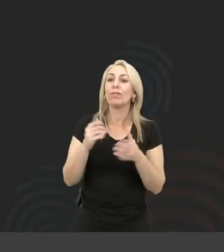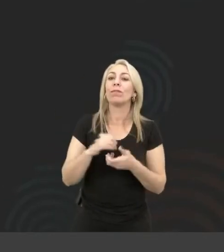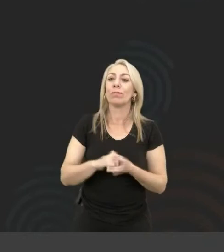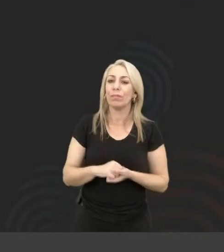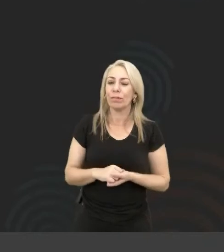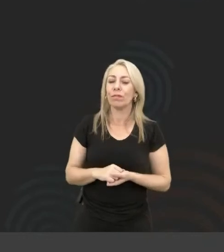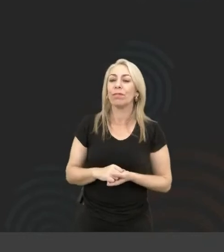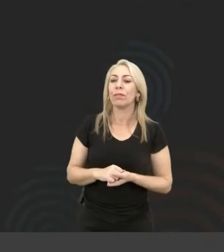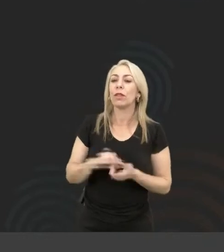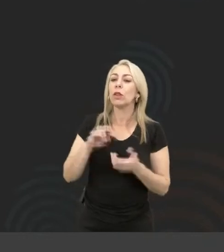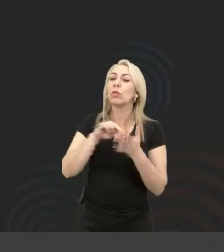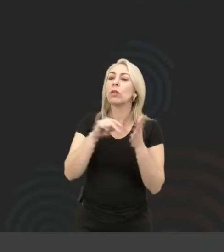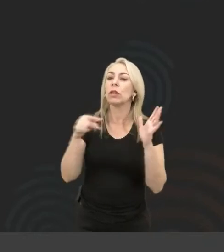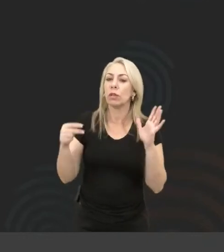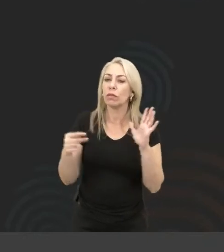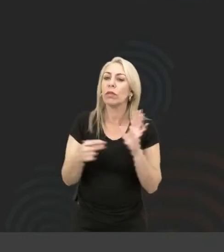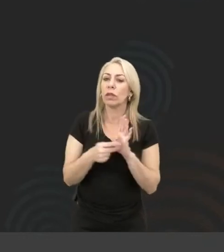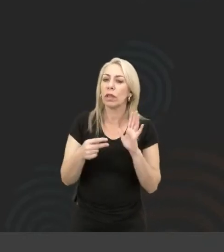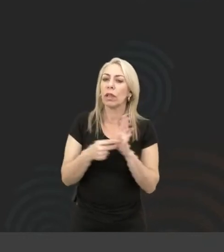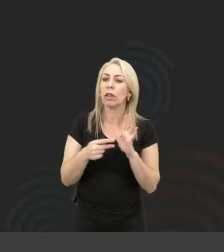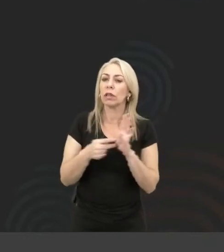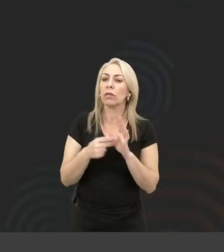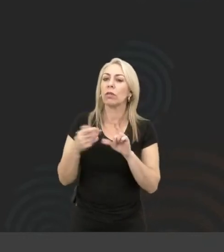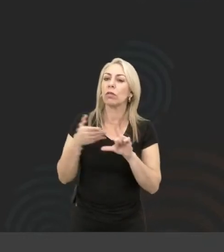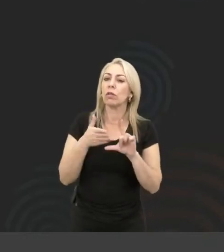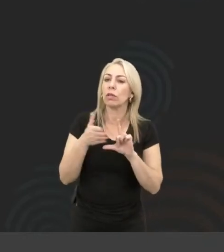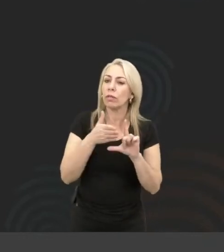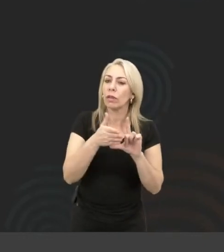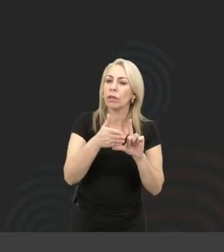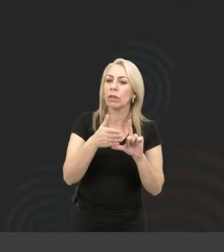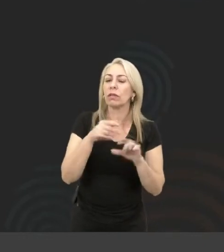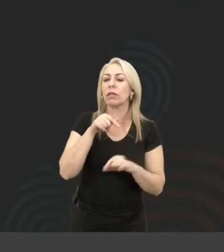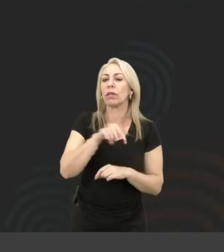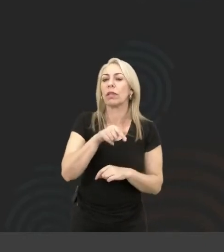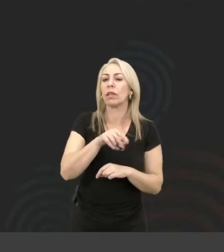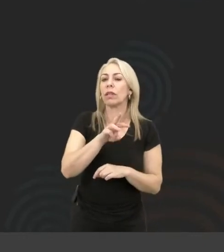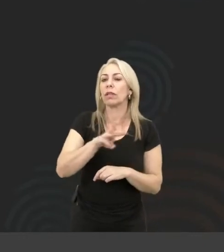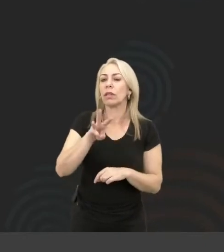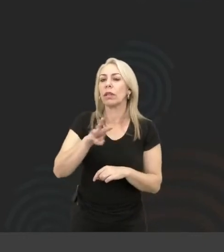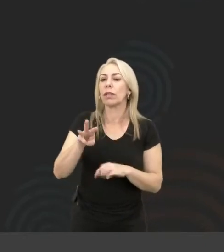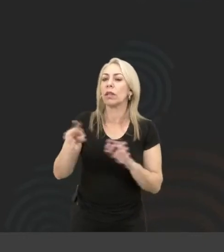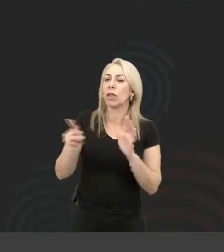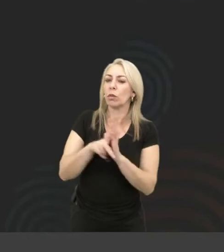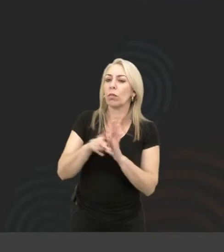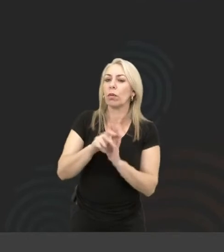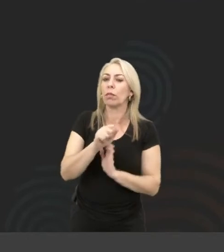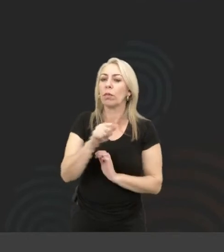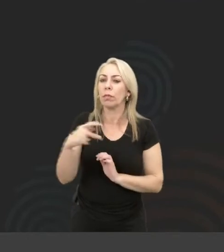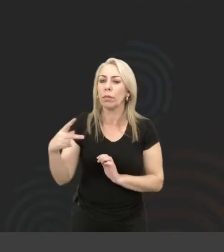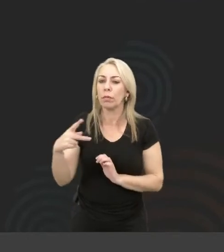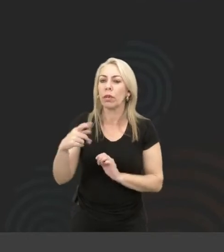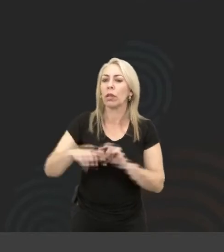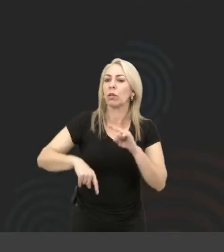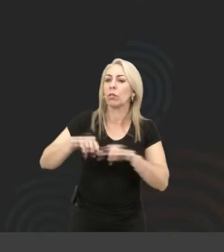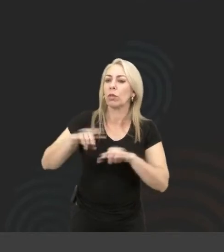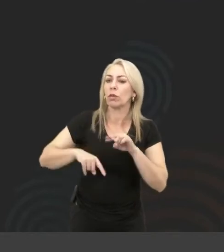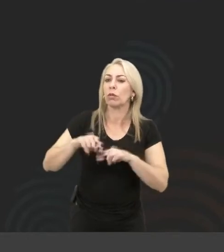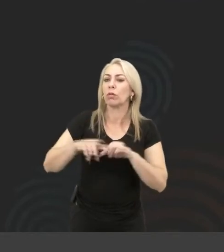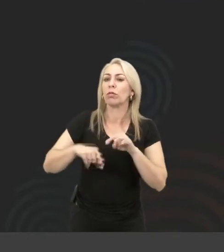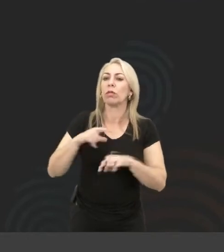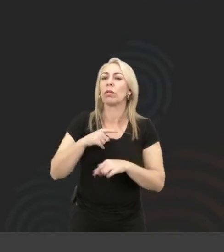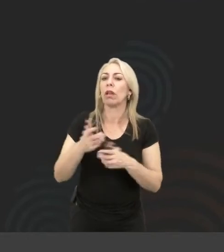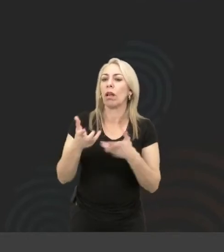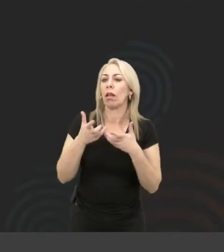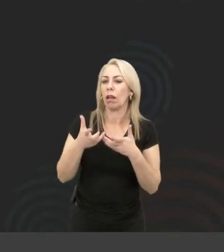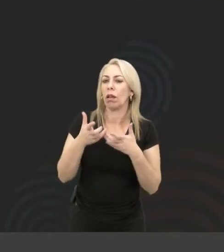o sentido de navegação daquele site, daquele aplicativo, daquele produto que você tá